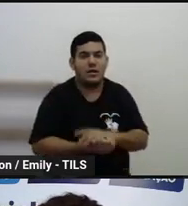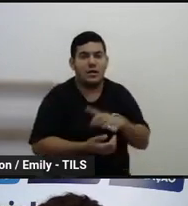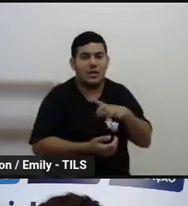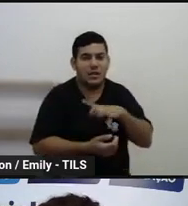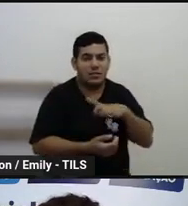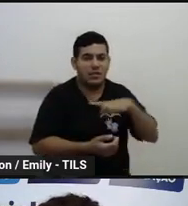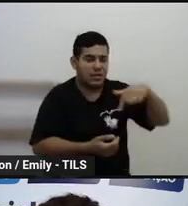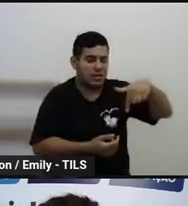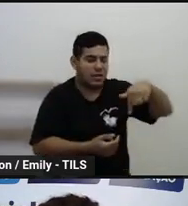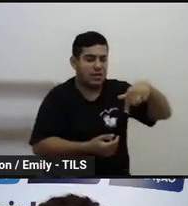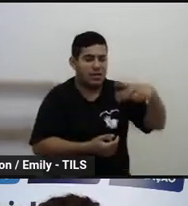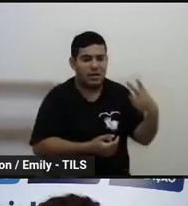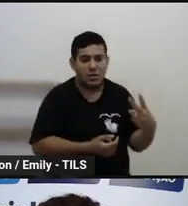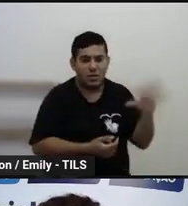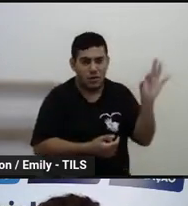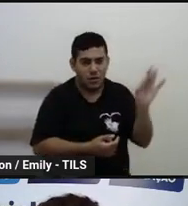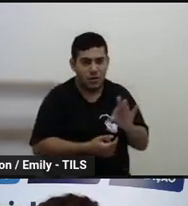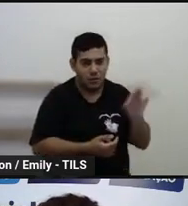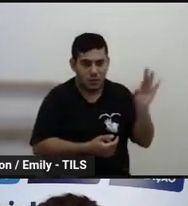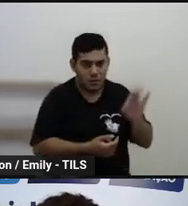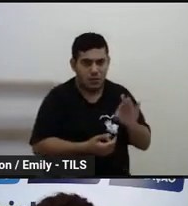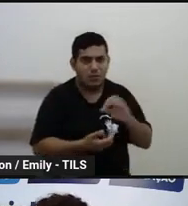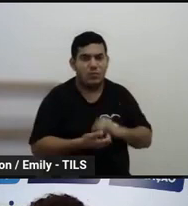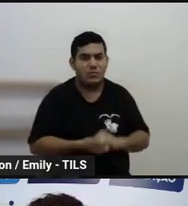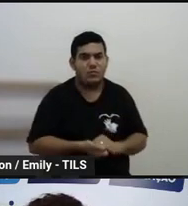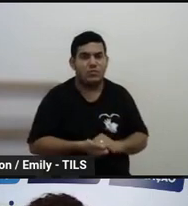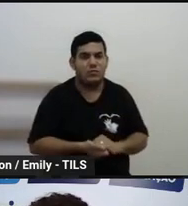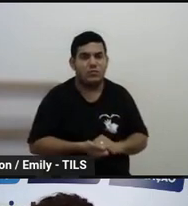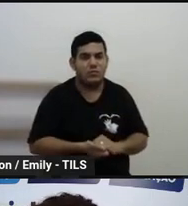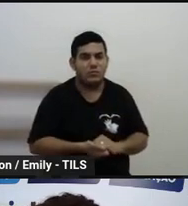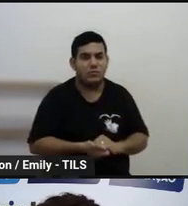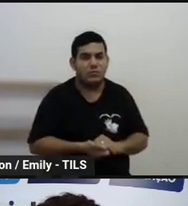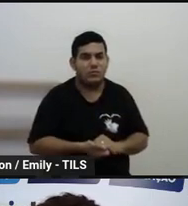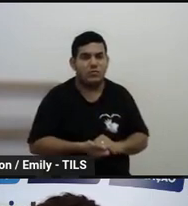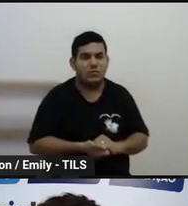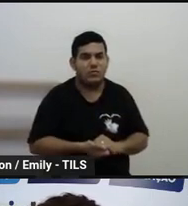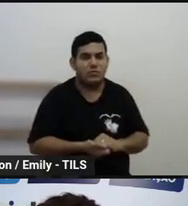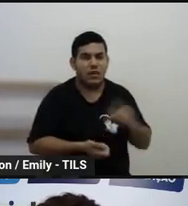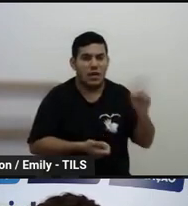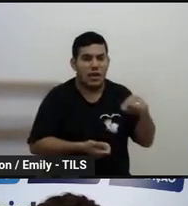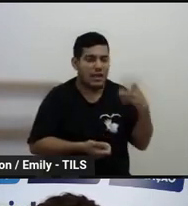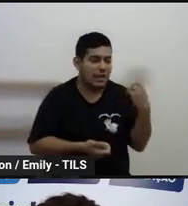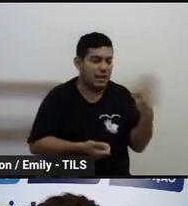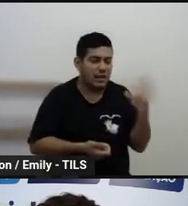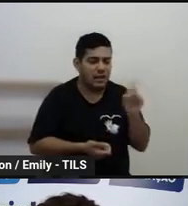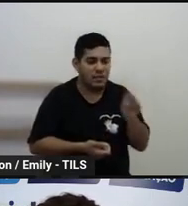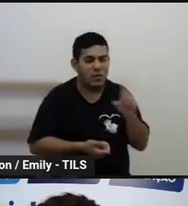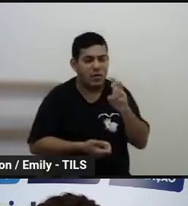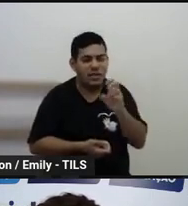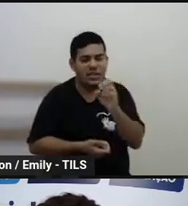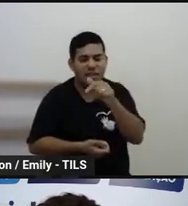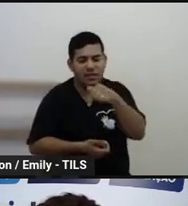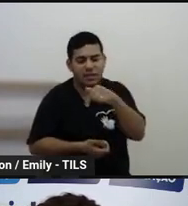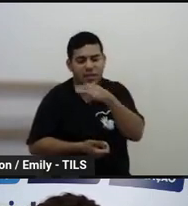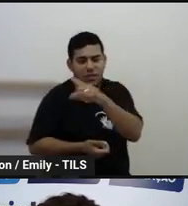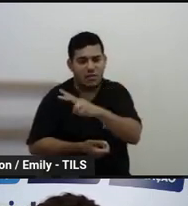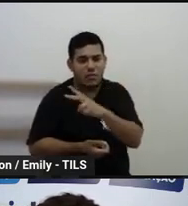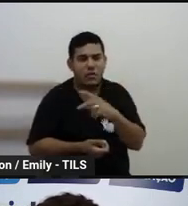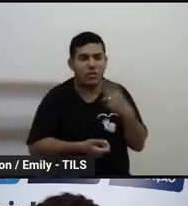72% de participação de estudantes, porque estavam previstos 3.578 e 2